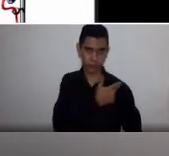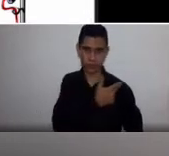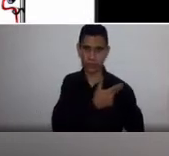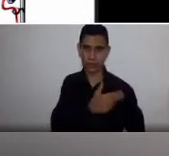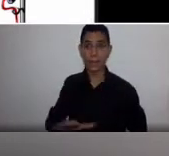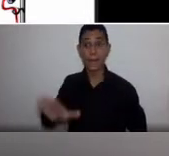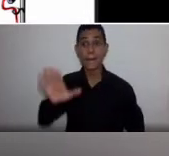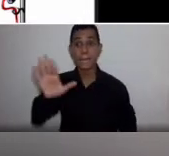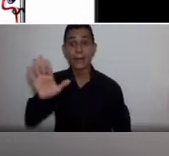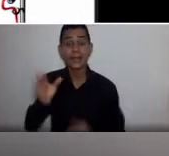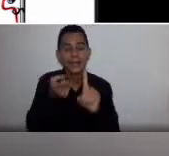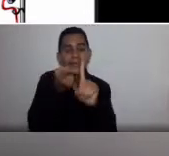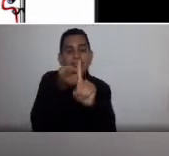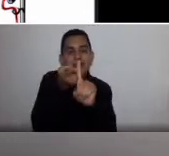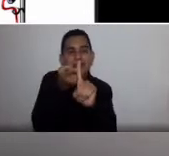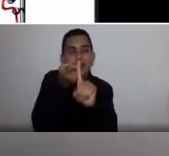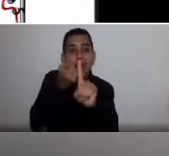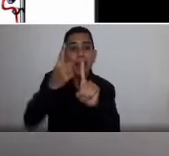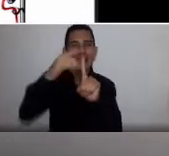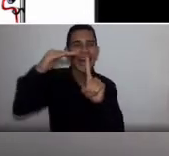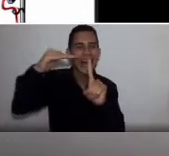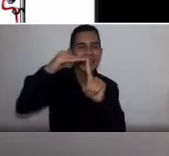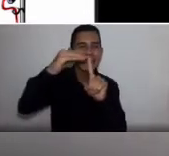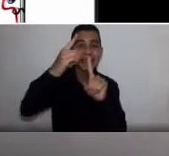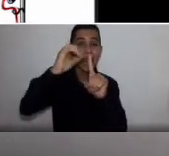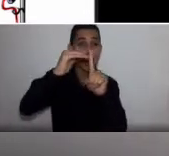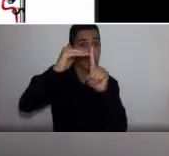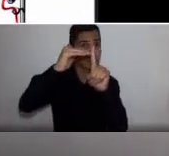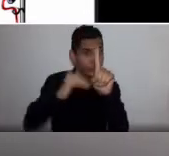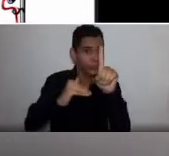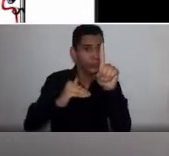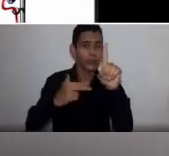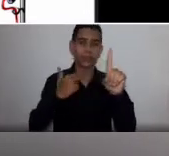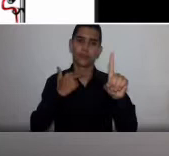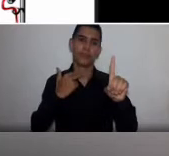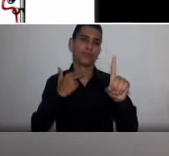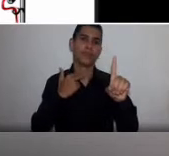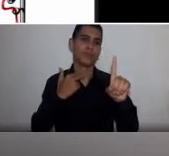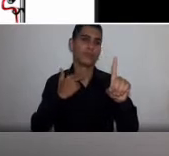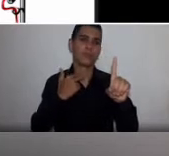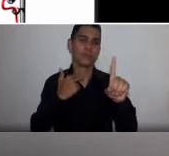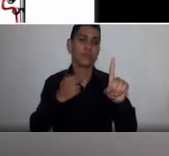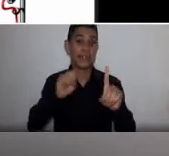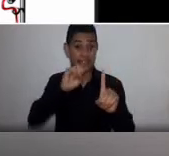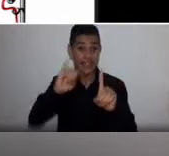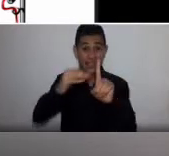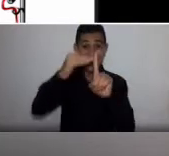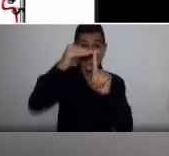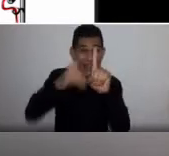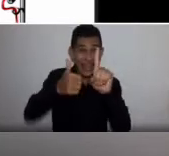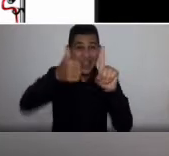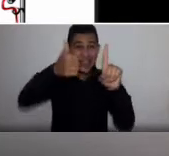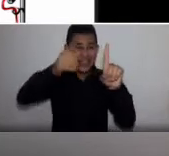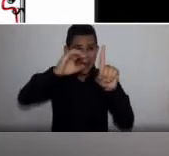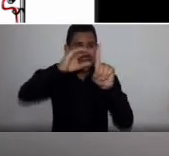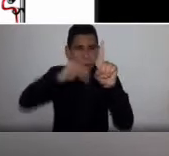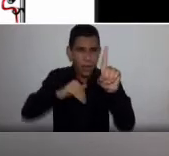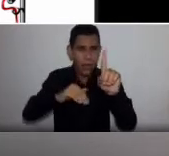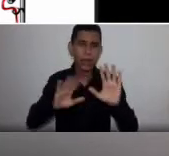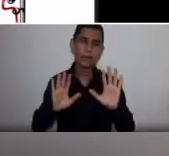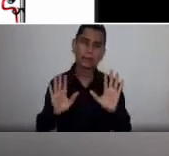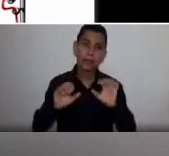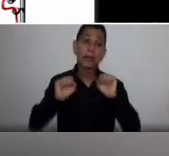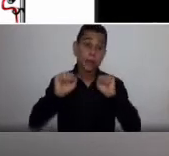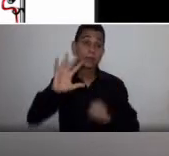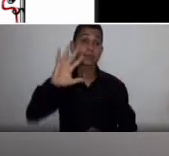abaixo de 10 ou com hematócto abaixo de 30. Ou seja, se chegar nessa situação, abaixo disso, o paciente